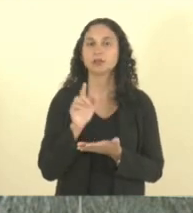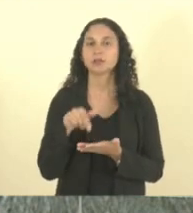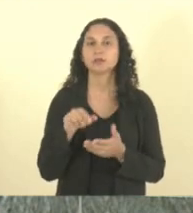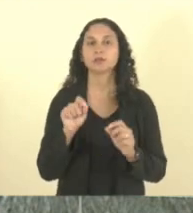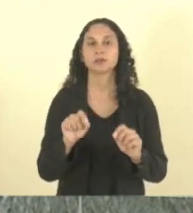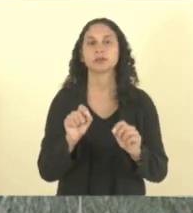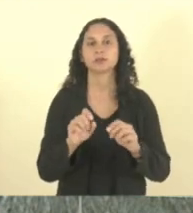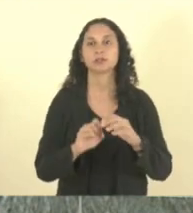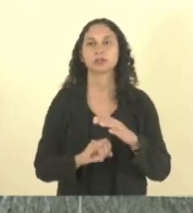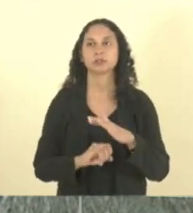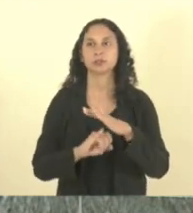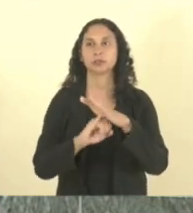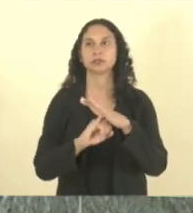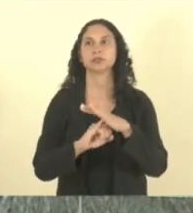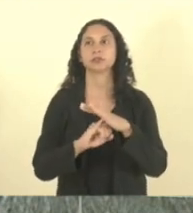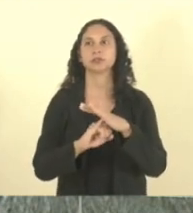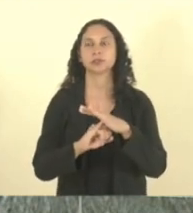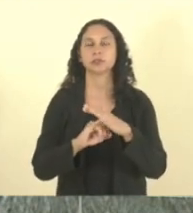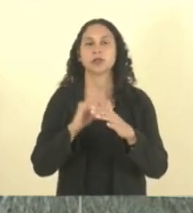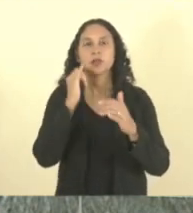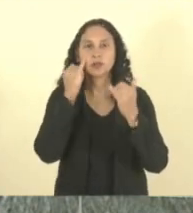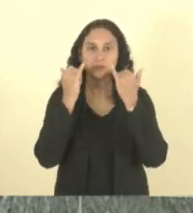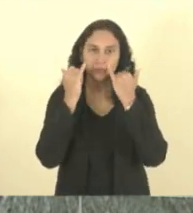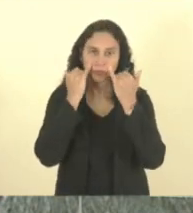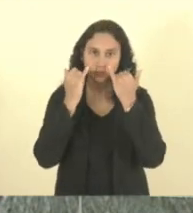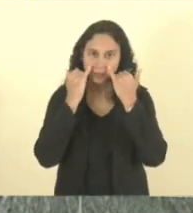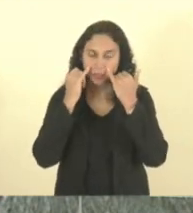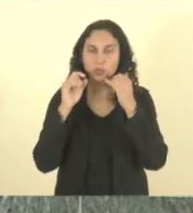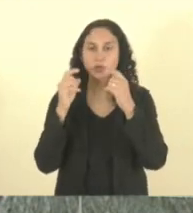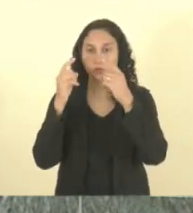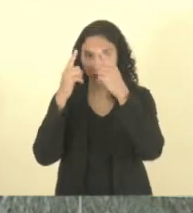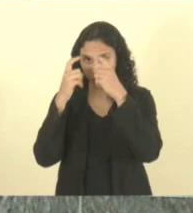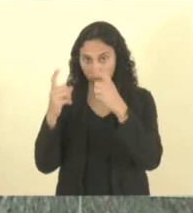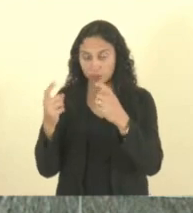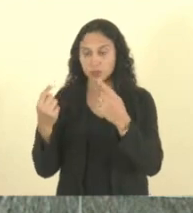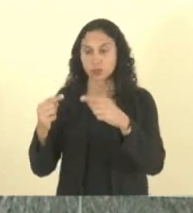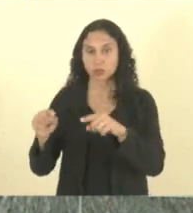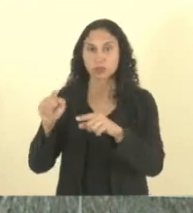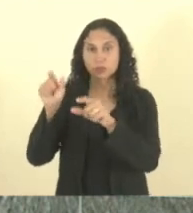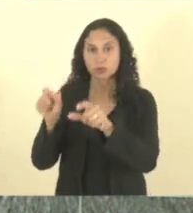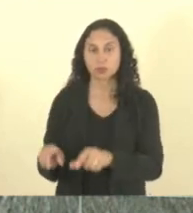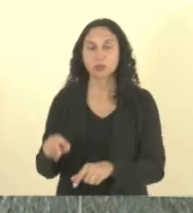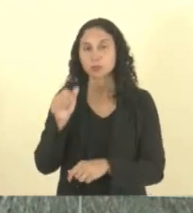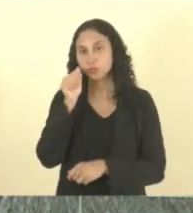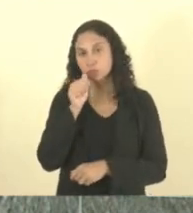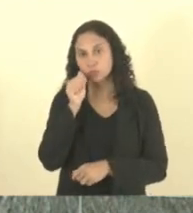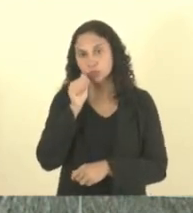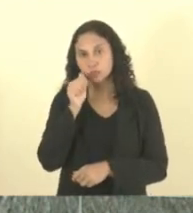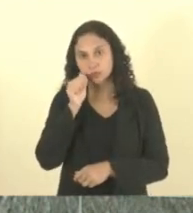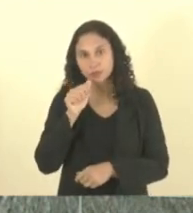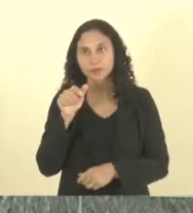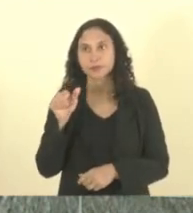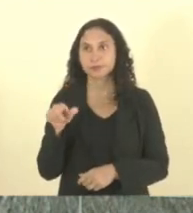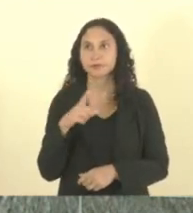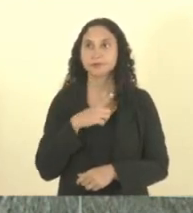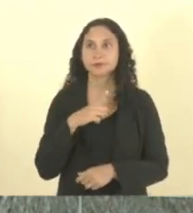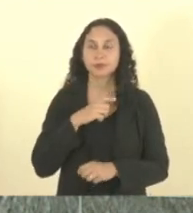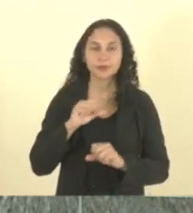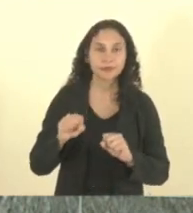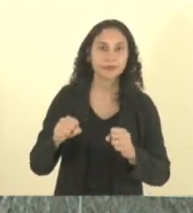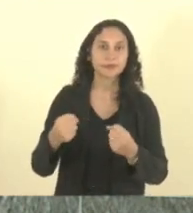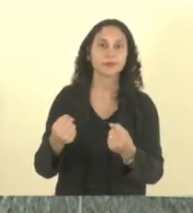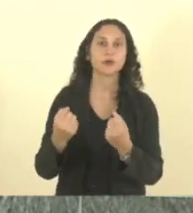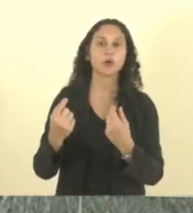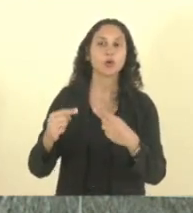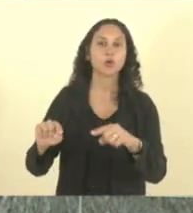institui a política de sistematização dos dados integrados de violência contra a mulher no Estado do Espírito Santo para fim de geração de políticas públicas de enfrentamento à violência